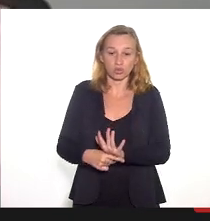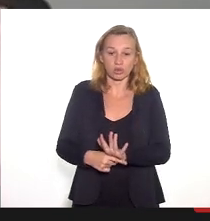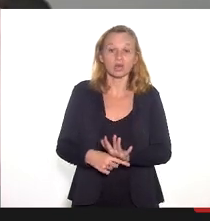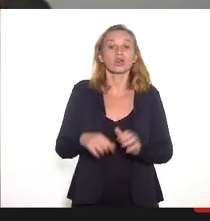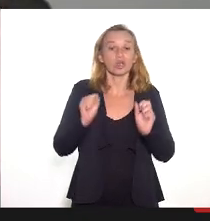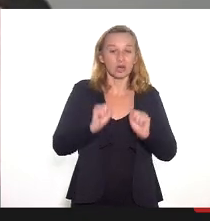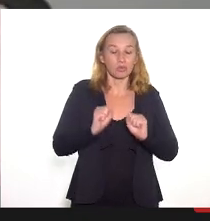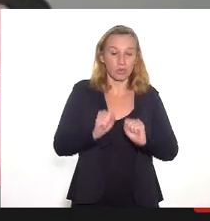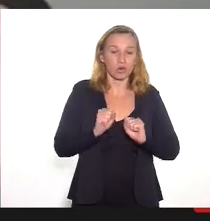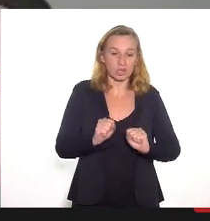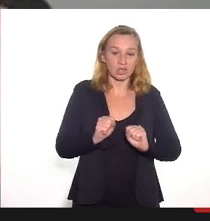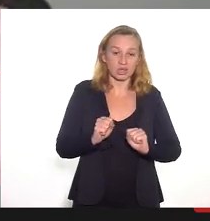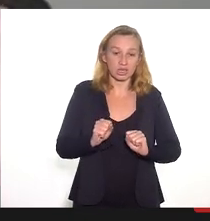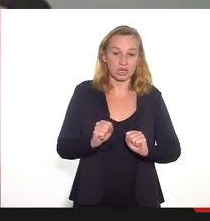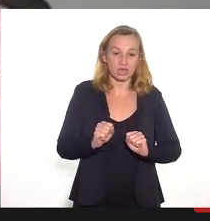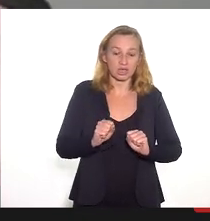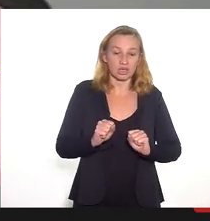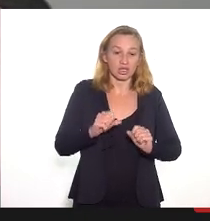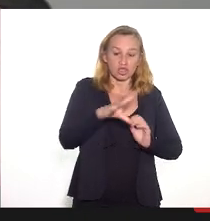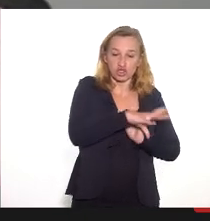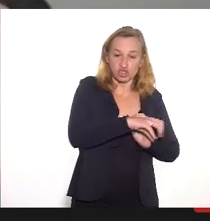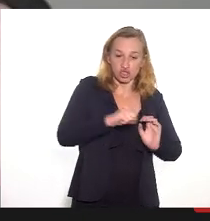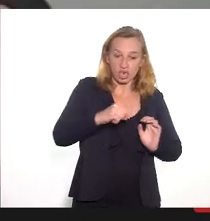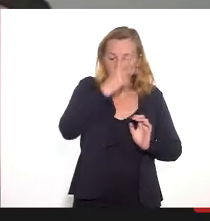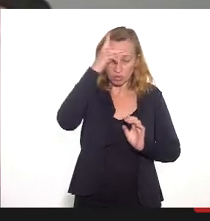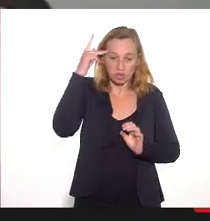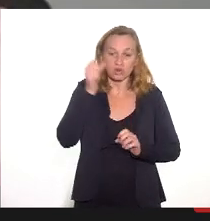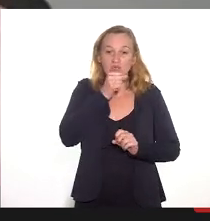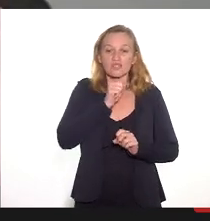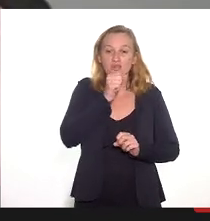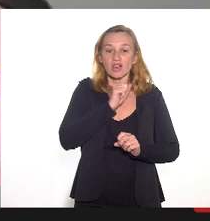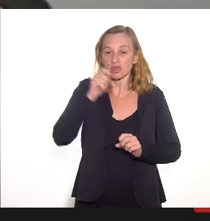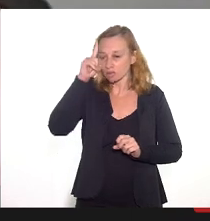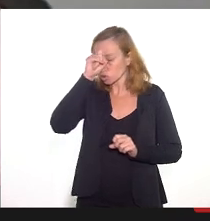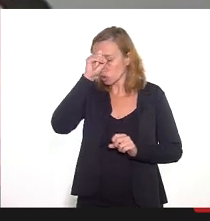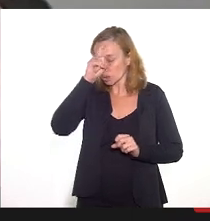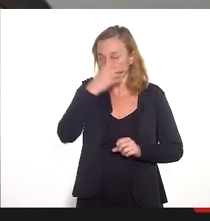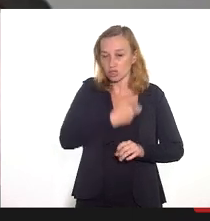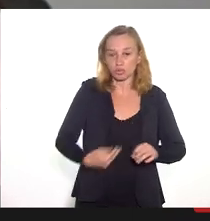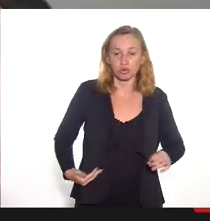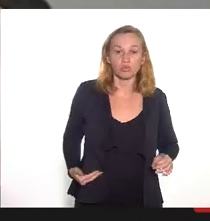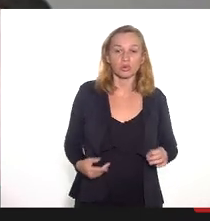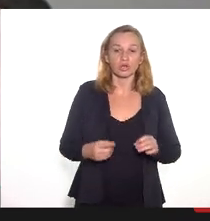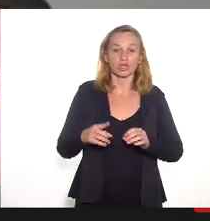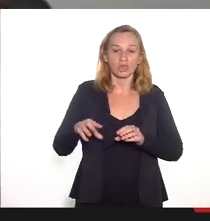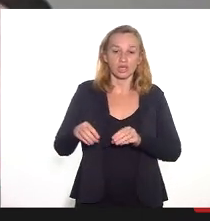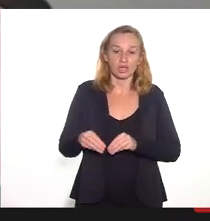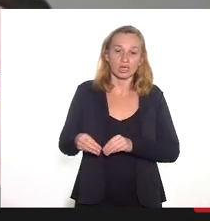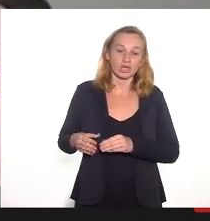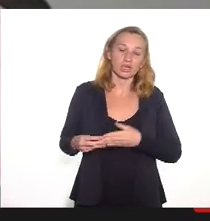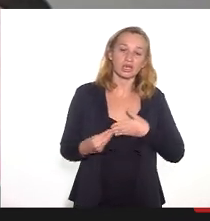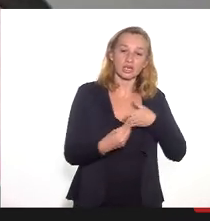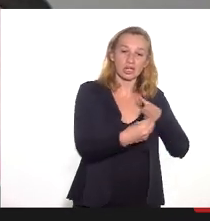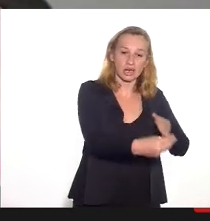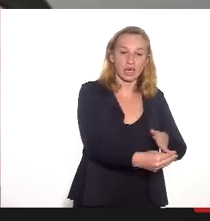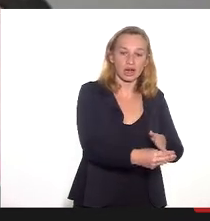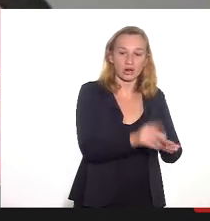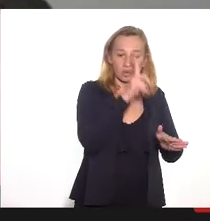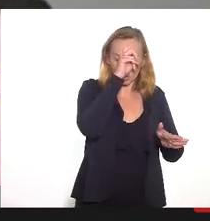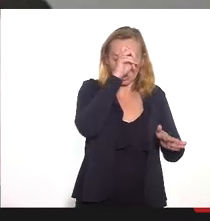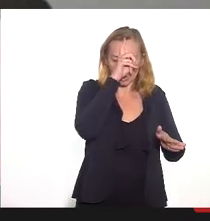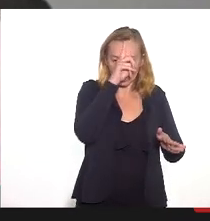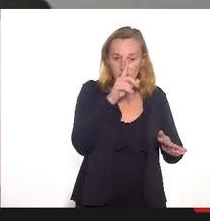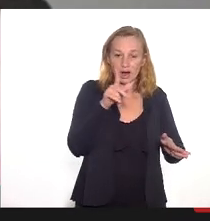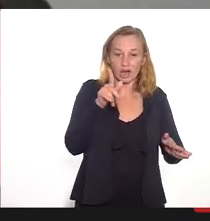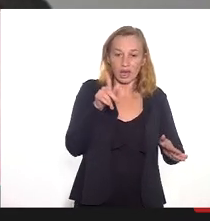gente possa tirar os pacientes idosos dos hospitais públicos e levarem para o hospital Eduardo Rabelo